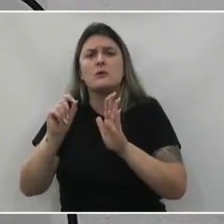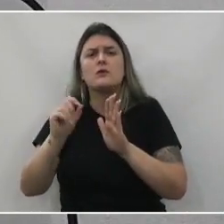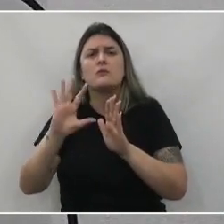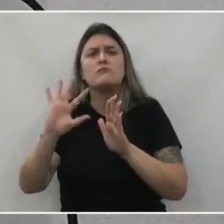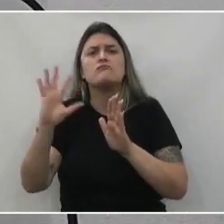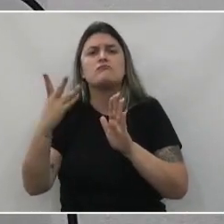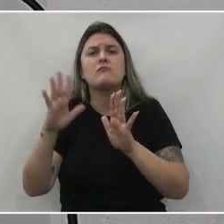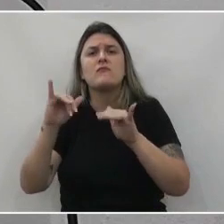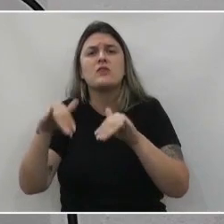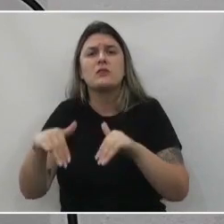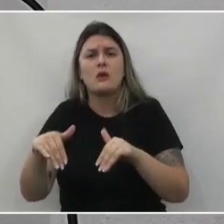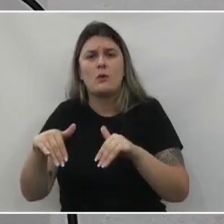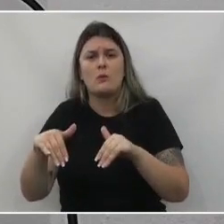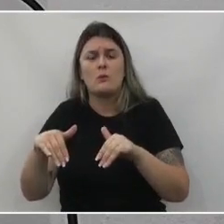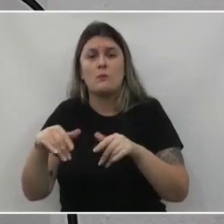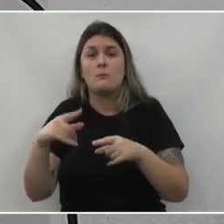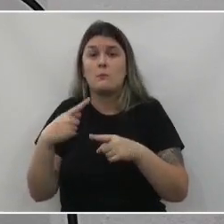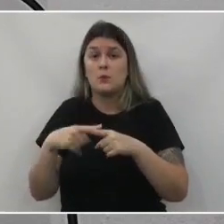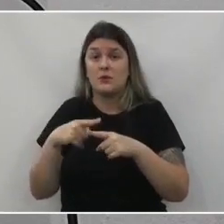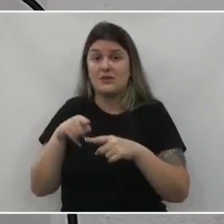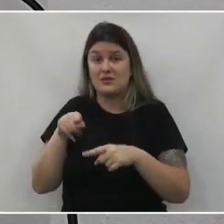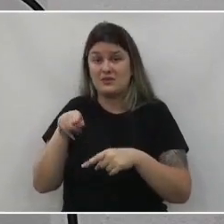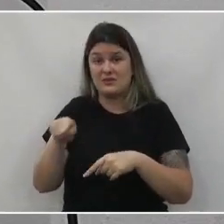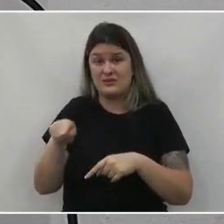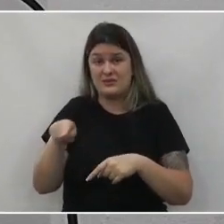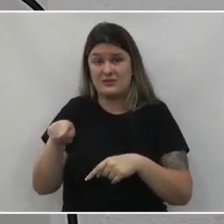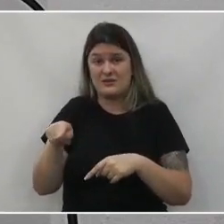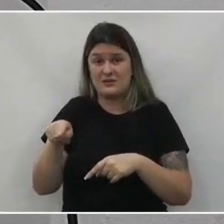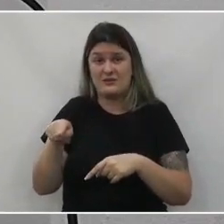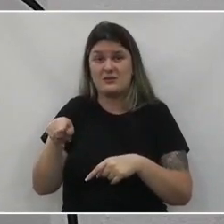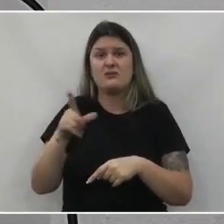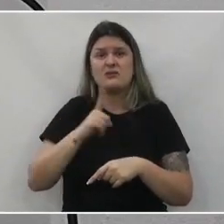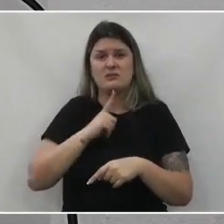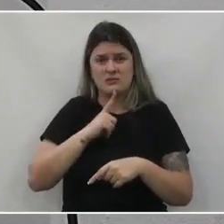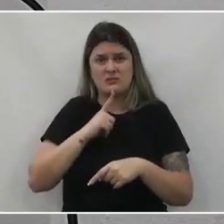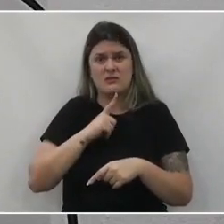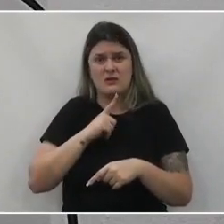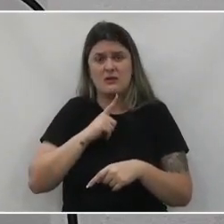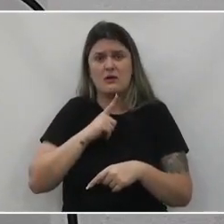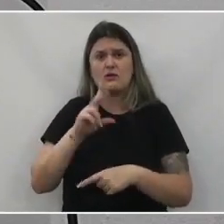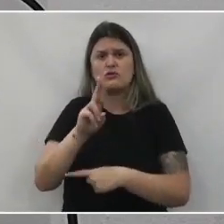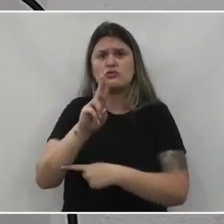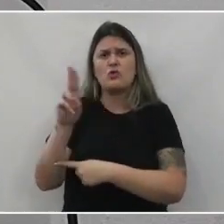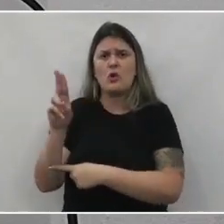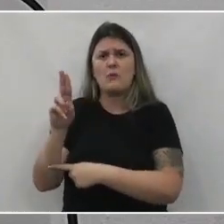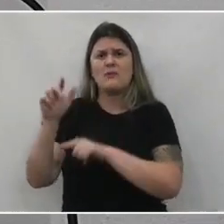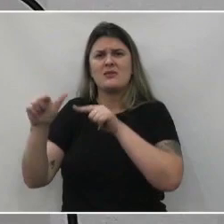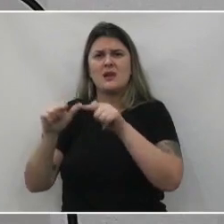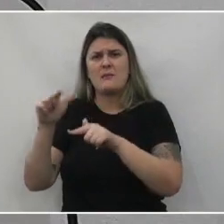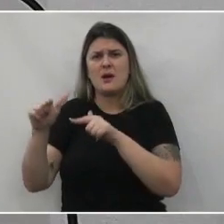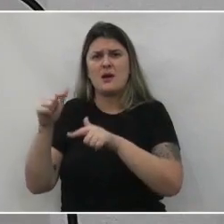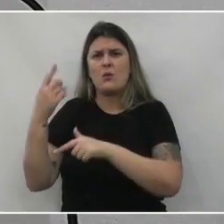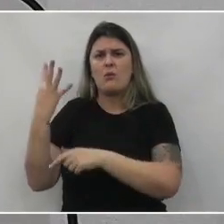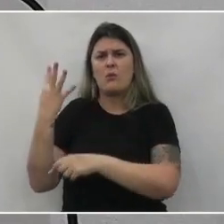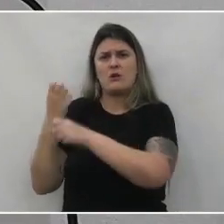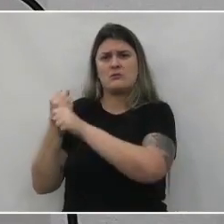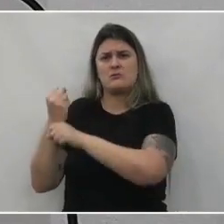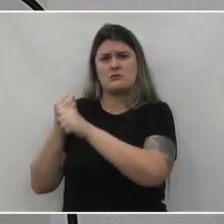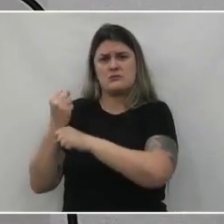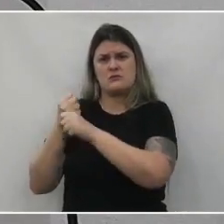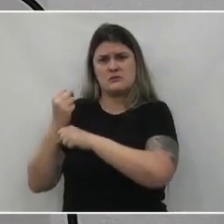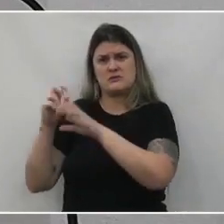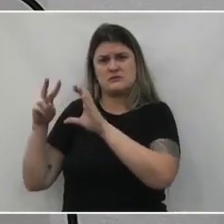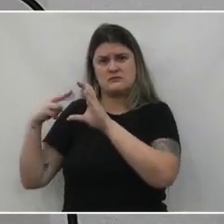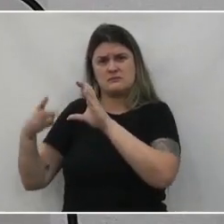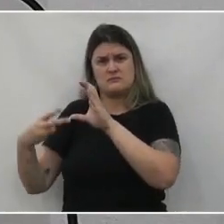processo. porque nele envolve o nome e o trabalho dos quatro anos desse poder